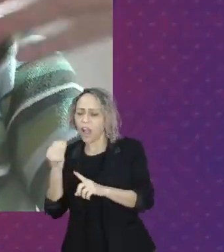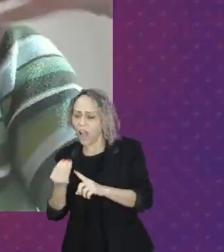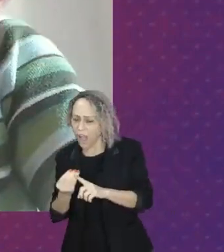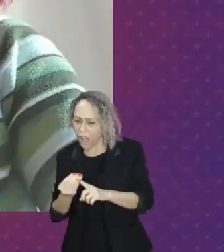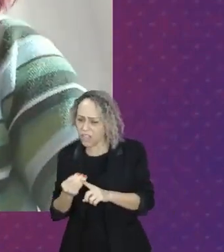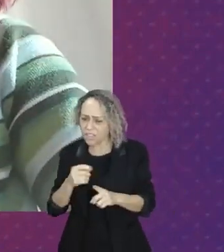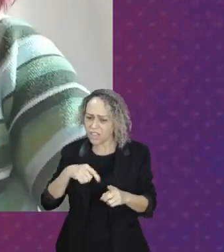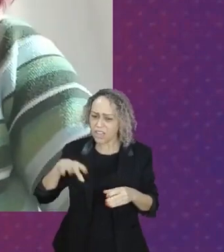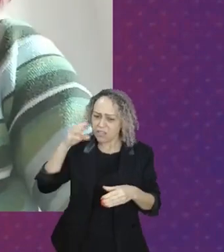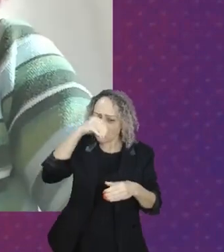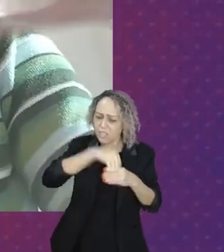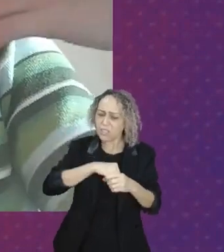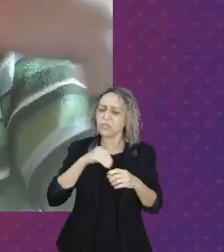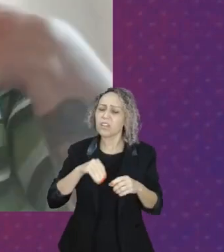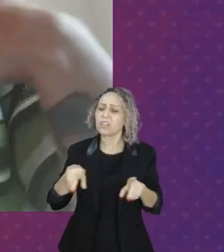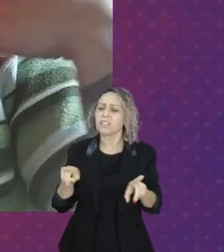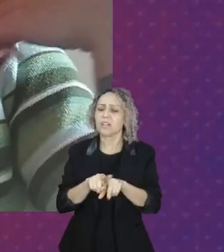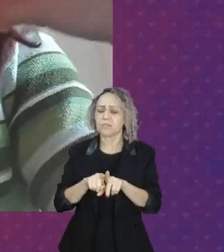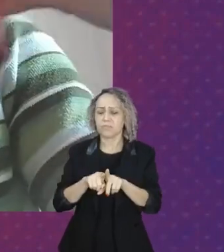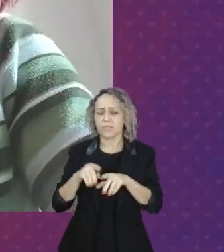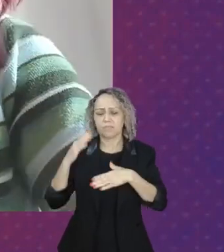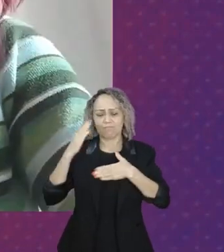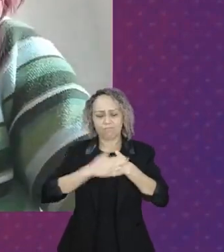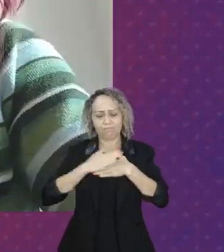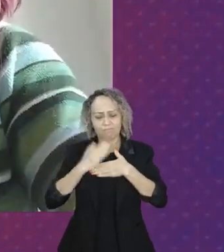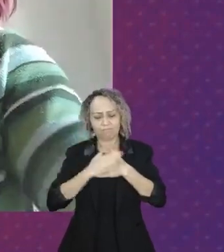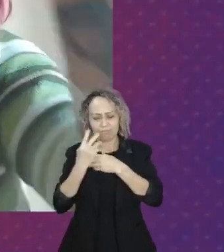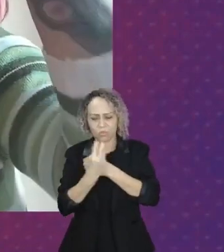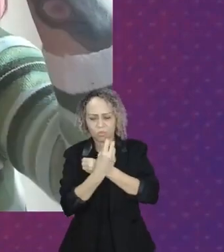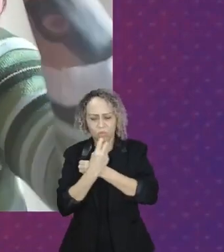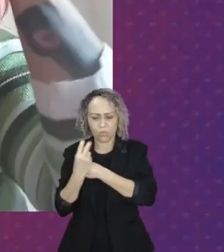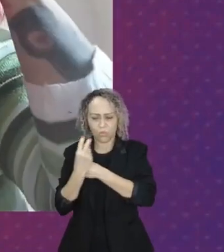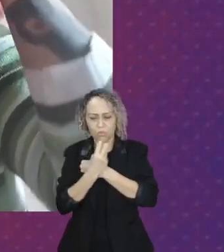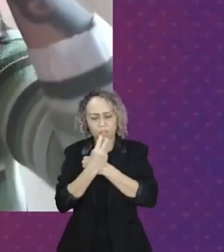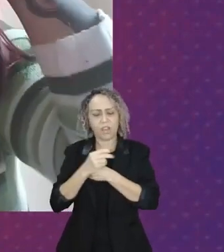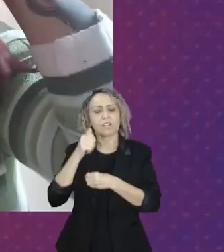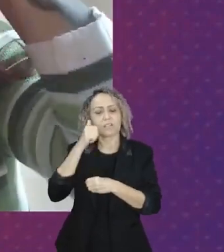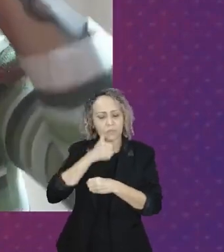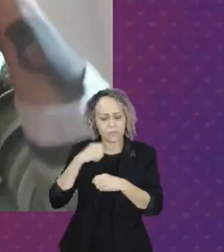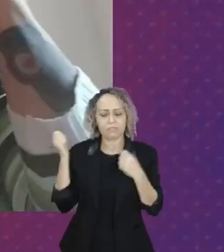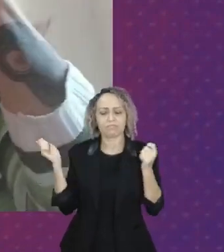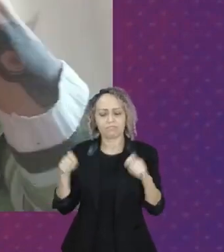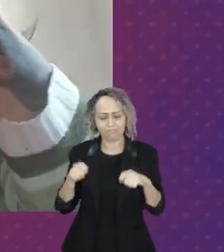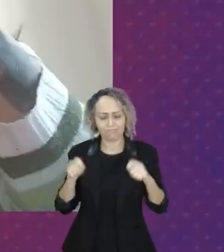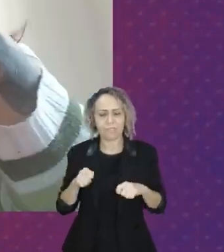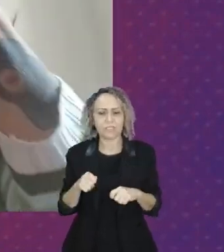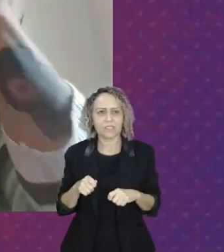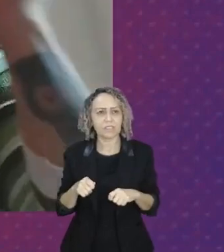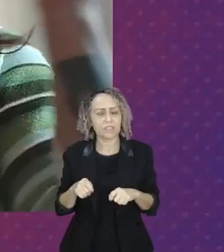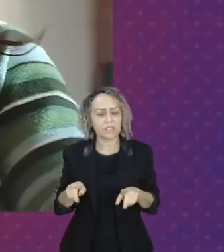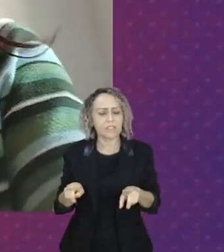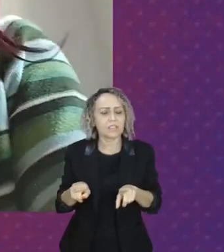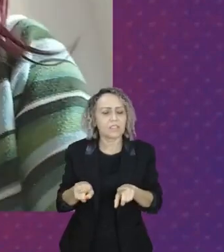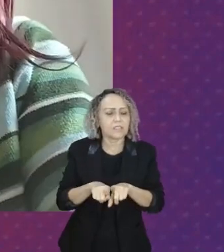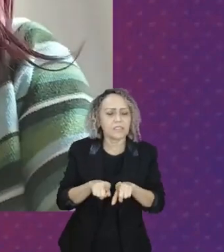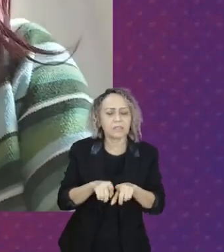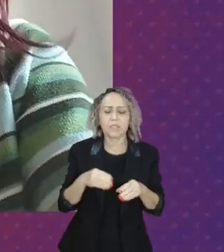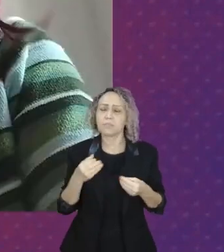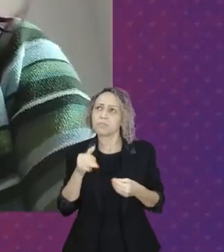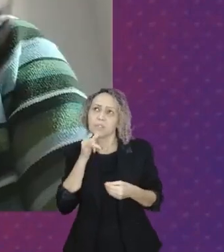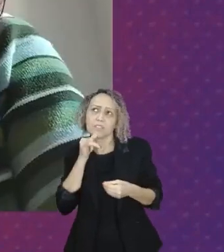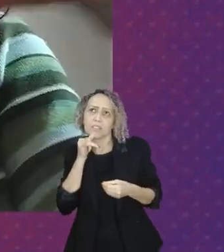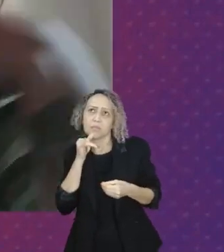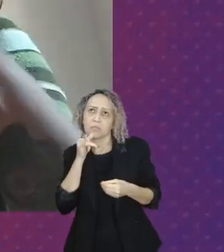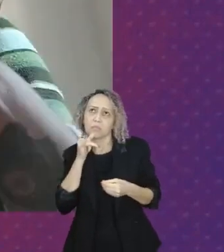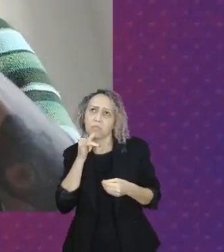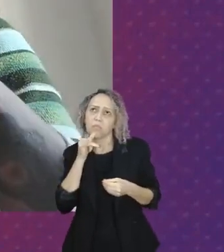nos faz enxergar o mundo sob outras perspectivas e proporciona lazer também. Não é um gostoso assistir uma peça de teatro,